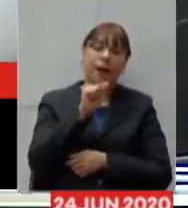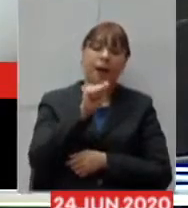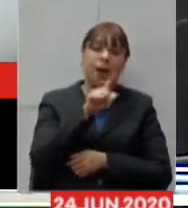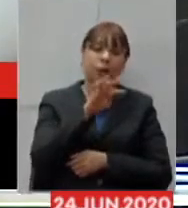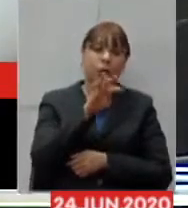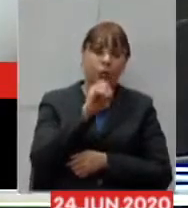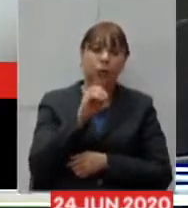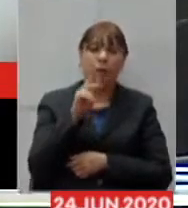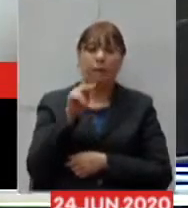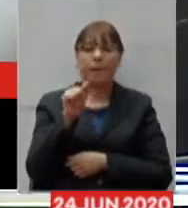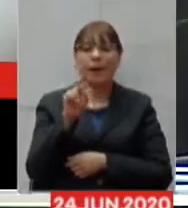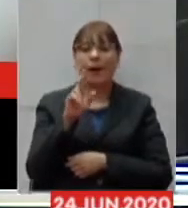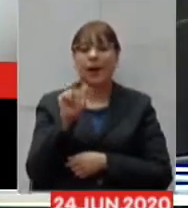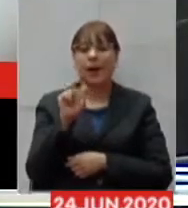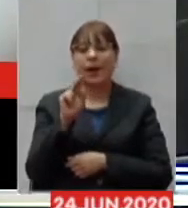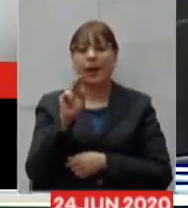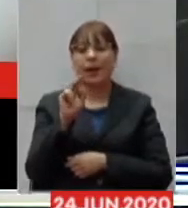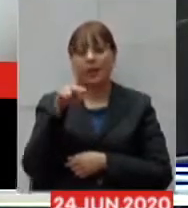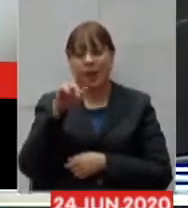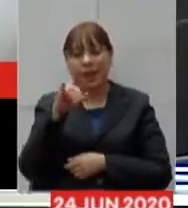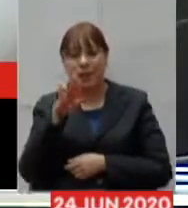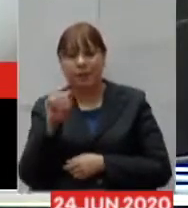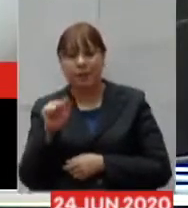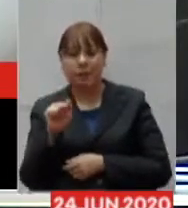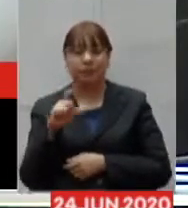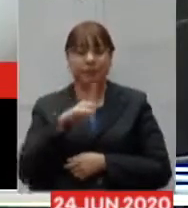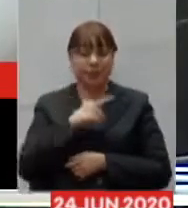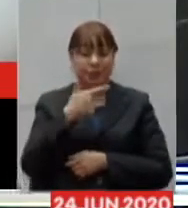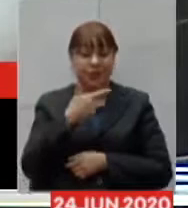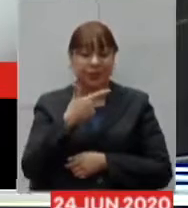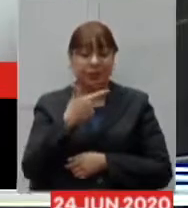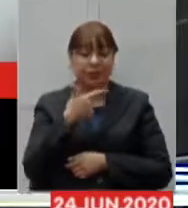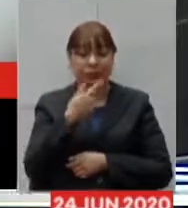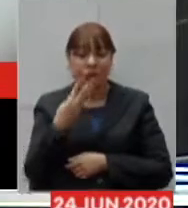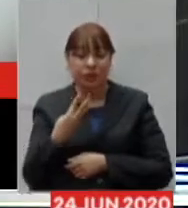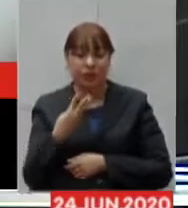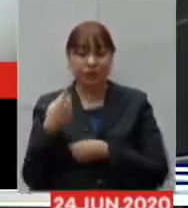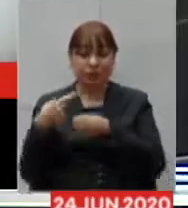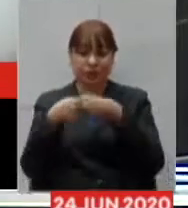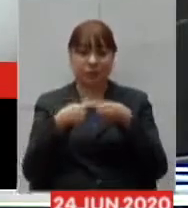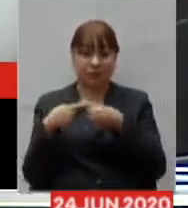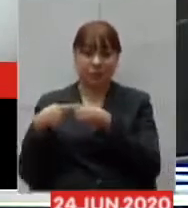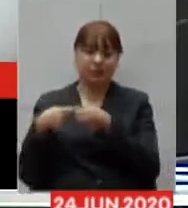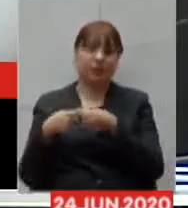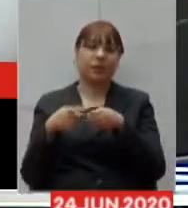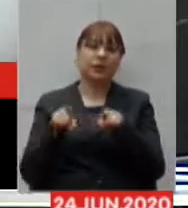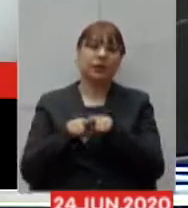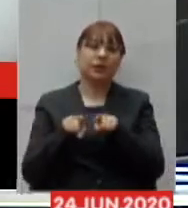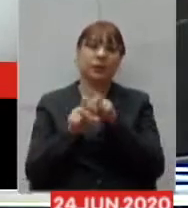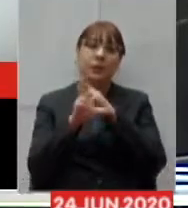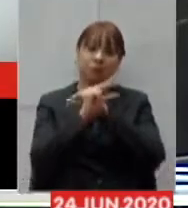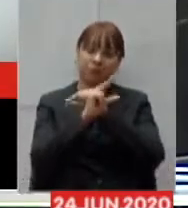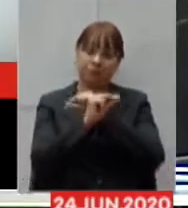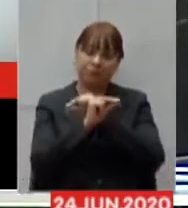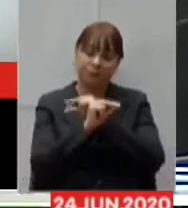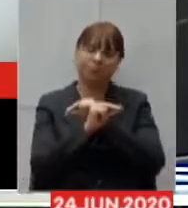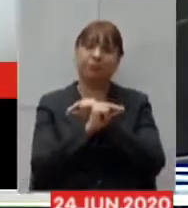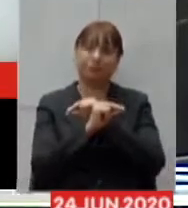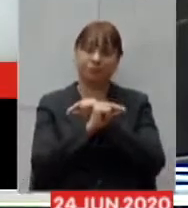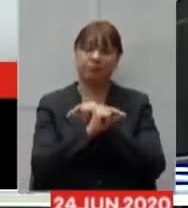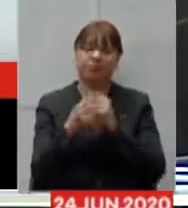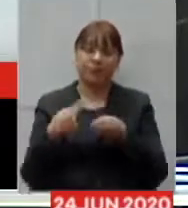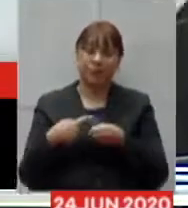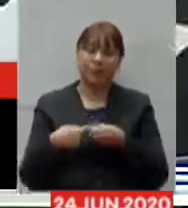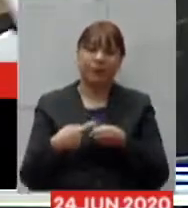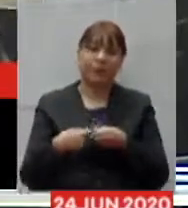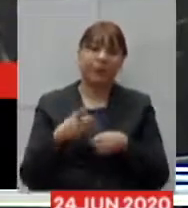Noroeste composta por 33 municípios a sede em Patos de Minas com população abrangente de cerca